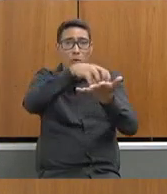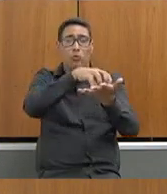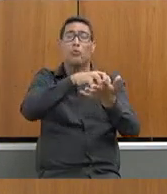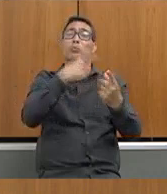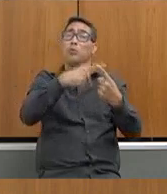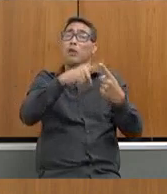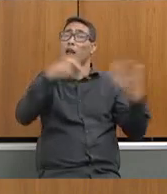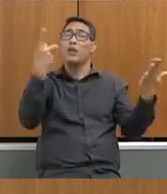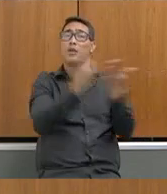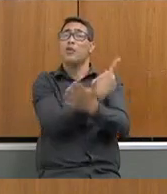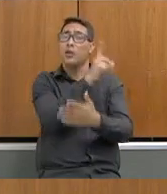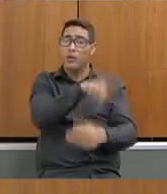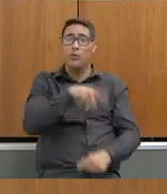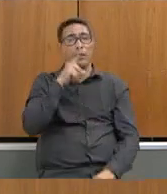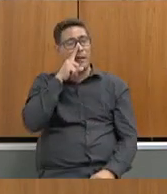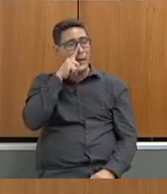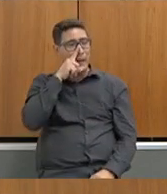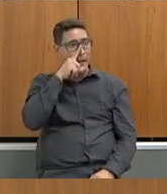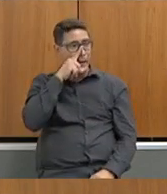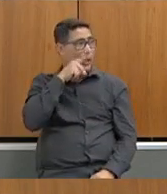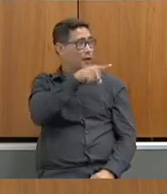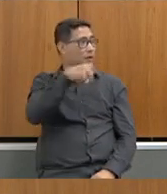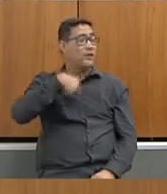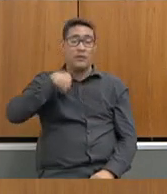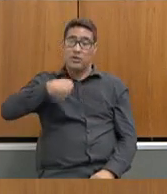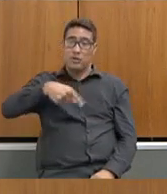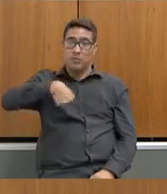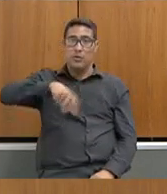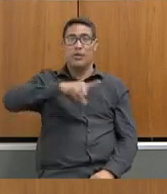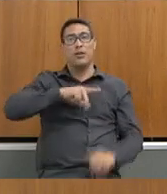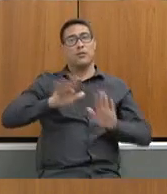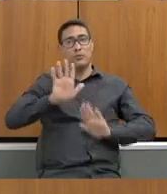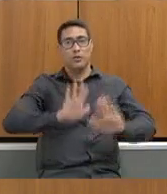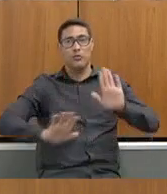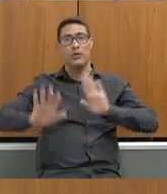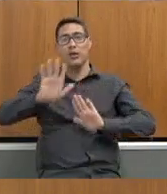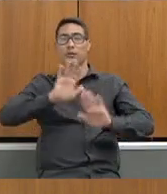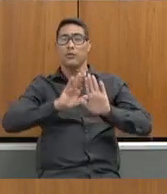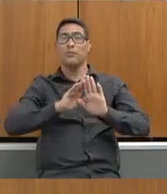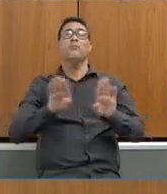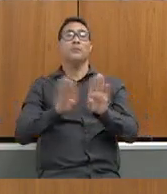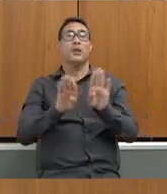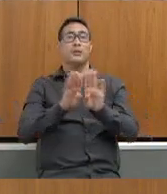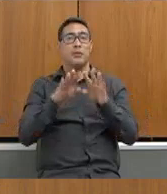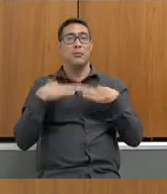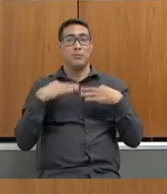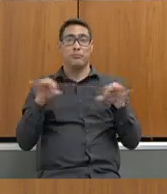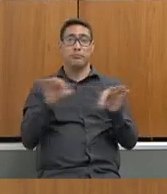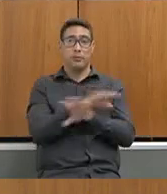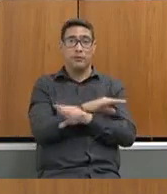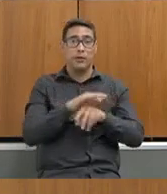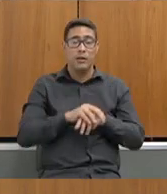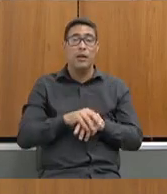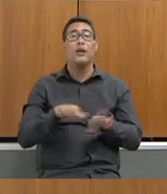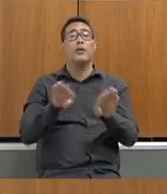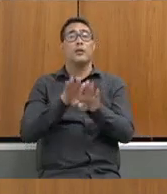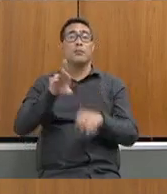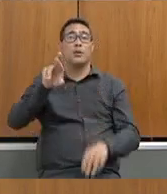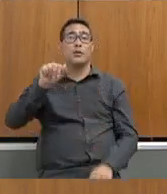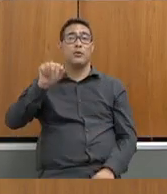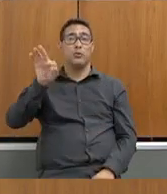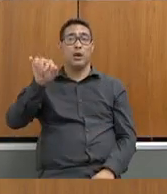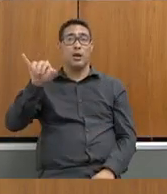grave e merece esse cuidado. Então, para ir finalizando, a questão do rateio.